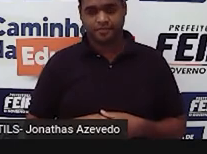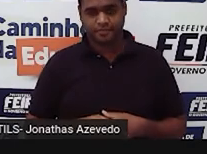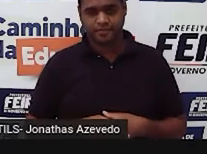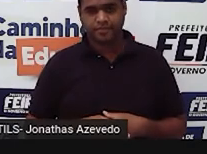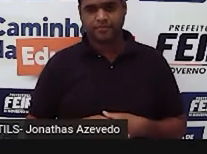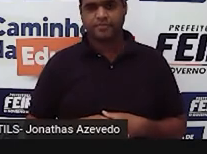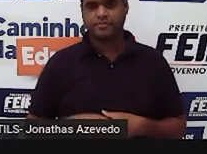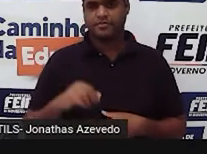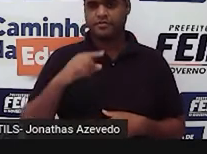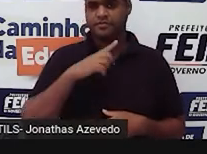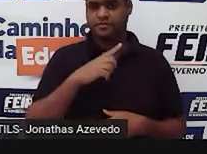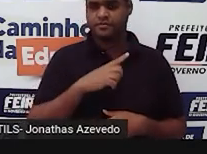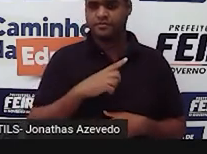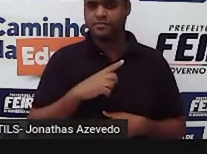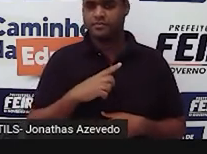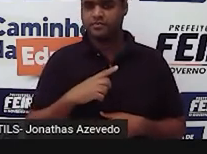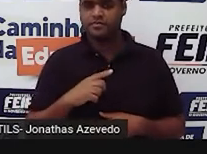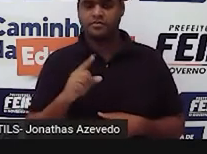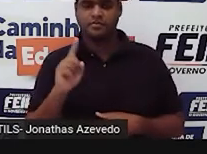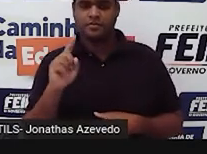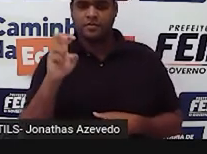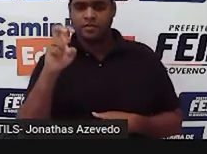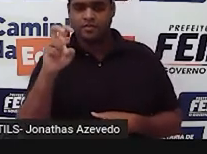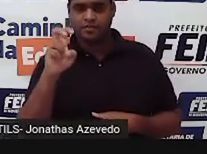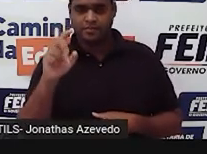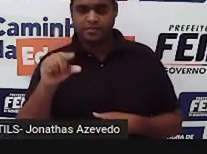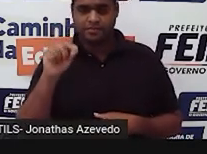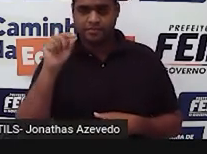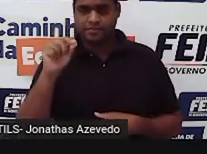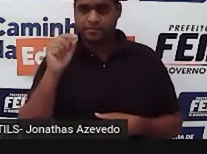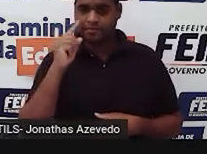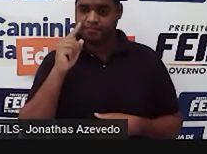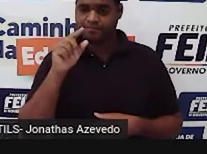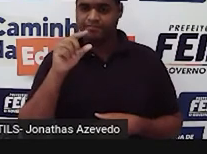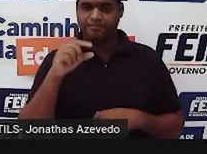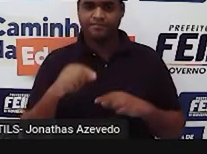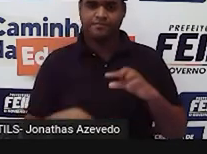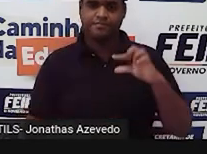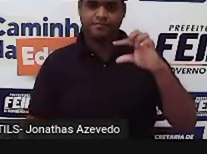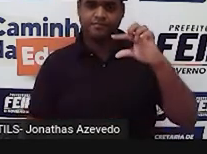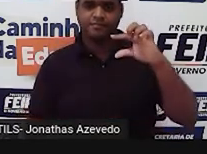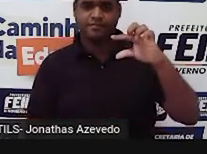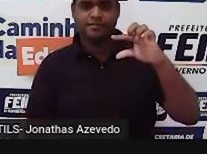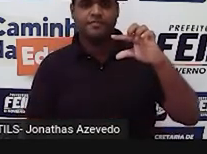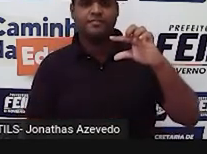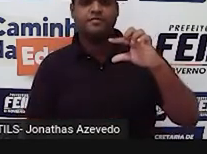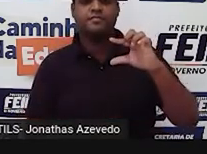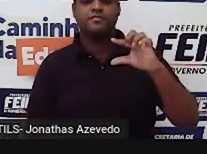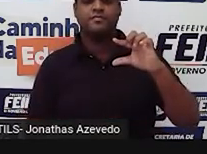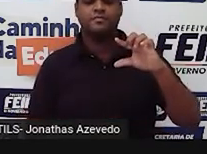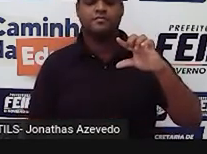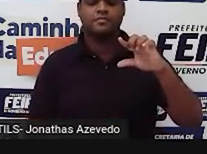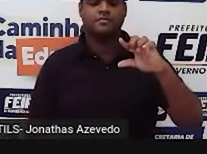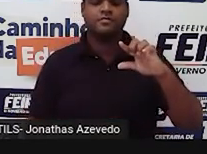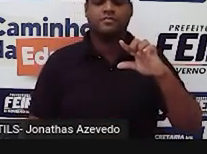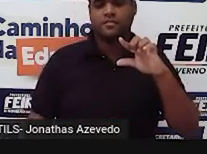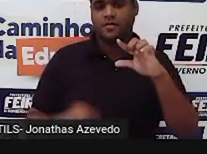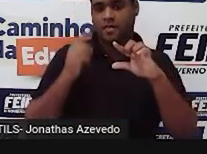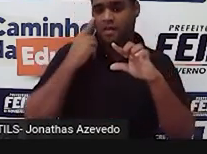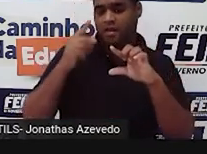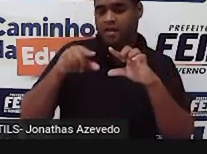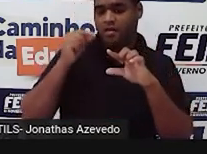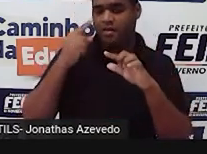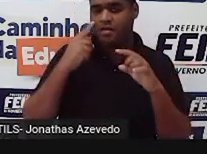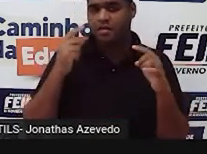vai ter que ser menor, eu vou usar o símbolozinho do menor, que é a soma dos outros dois. Os outros